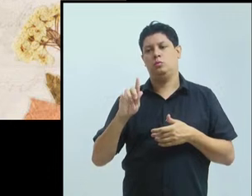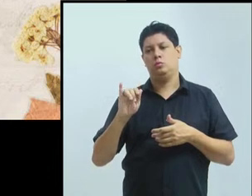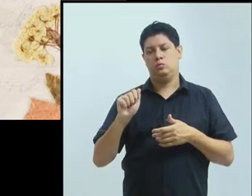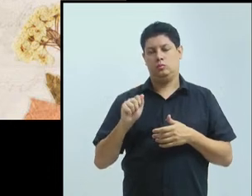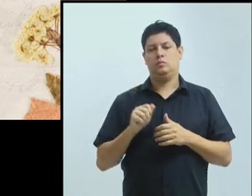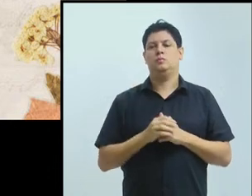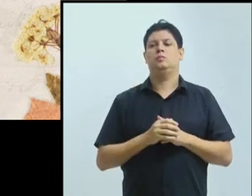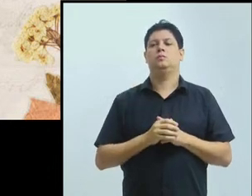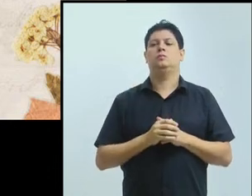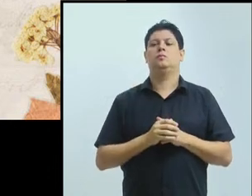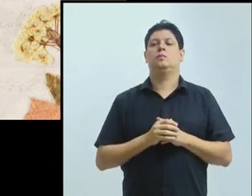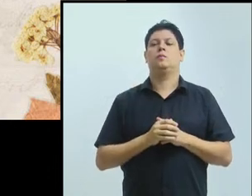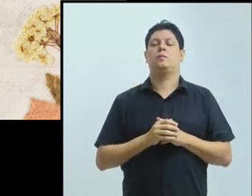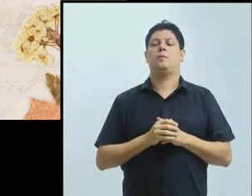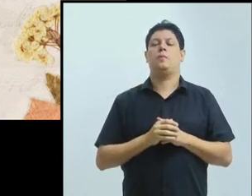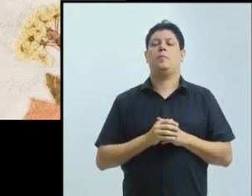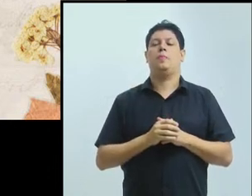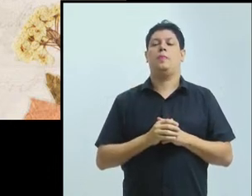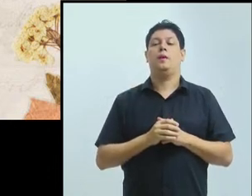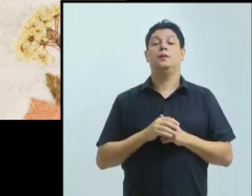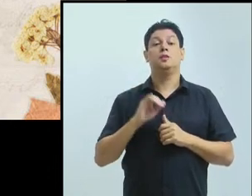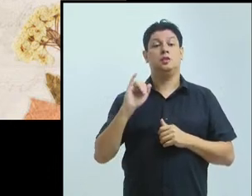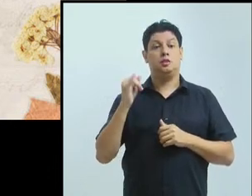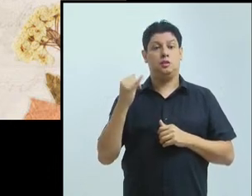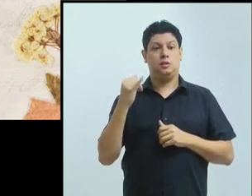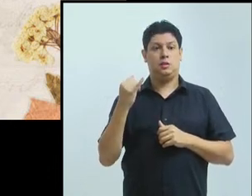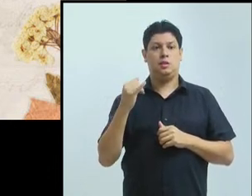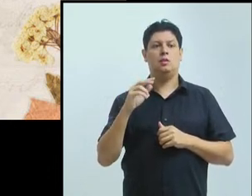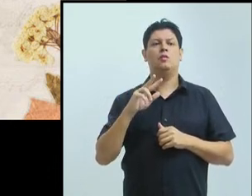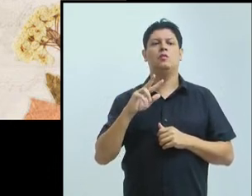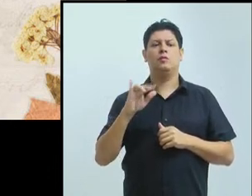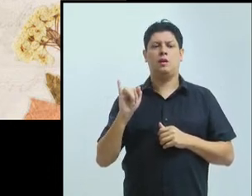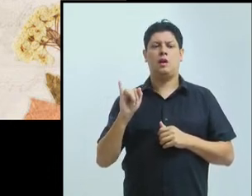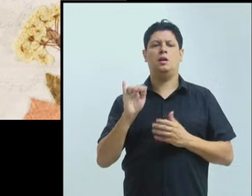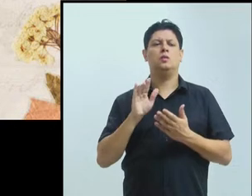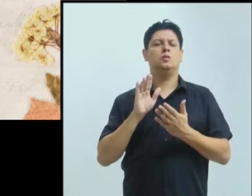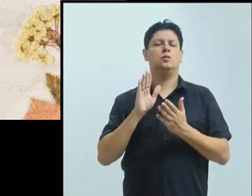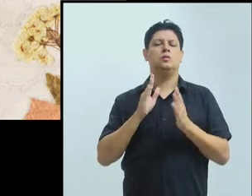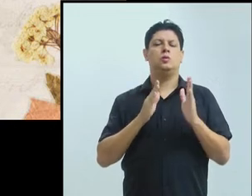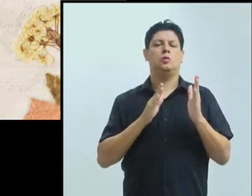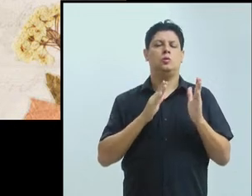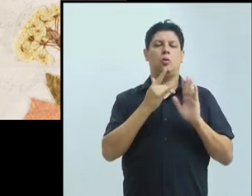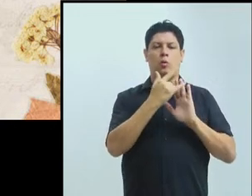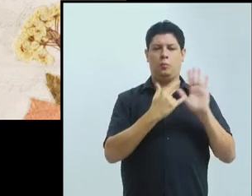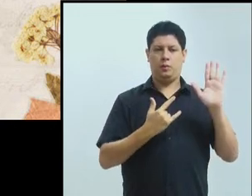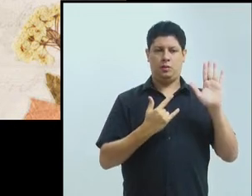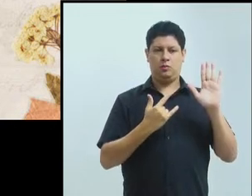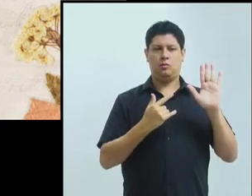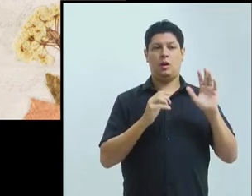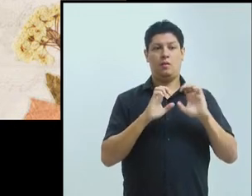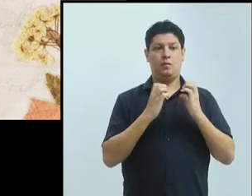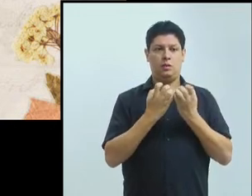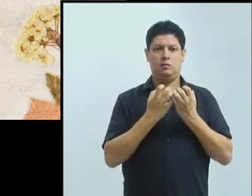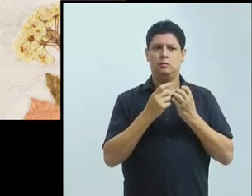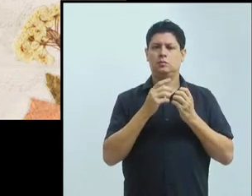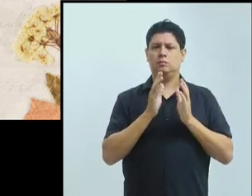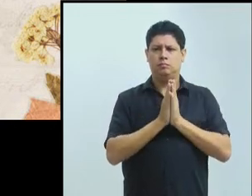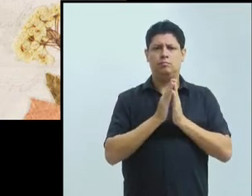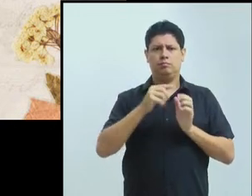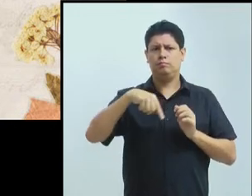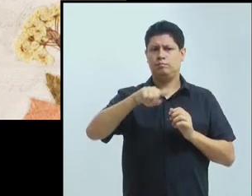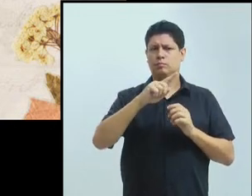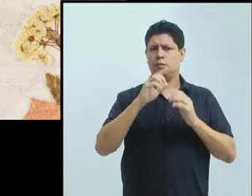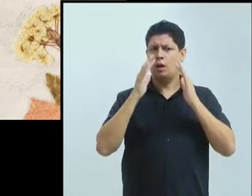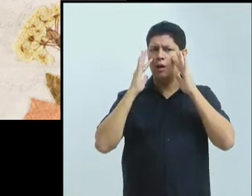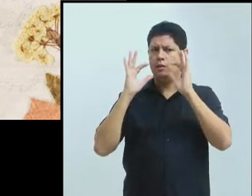em janeiro, já deve sair uma circular do evento, então, fiquem atentos, porque vale a pena, vai ser